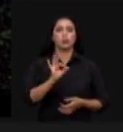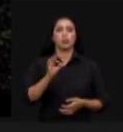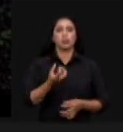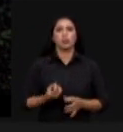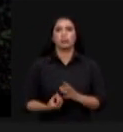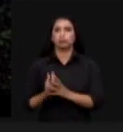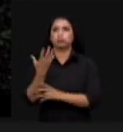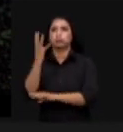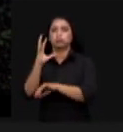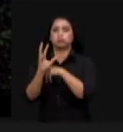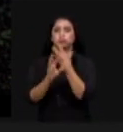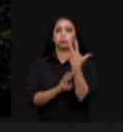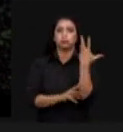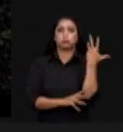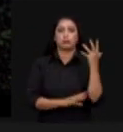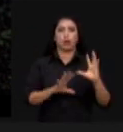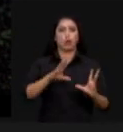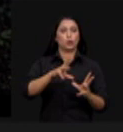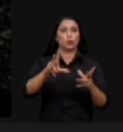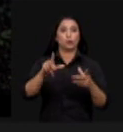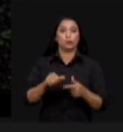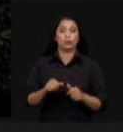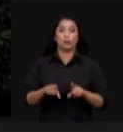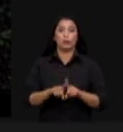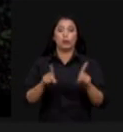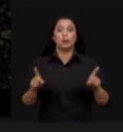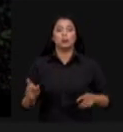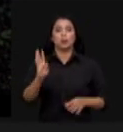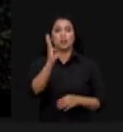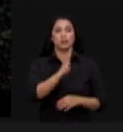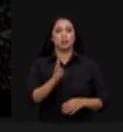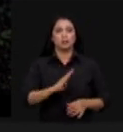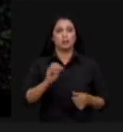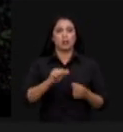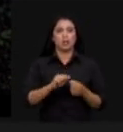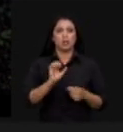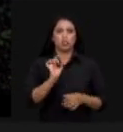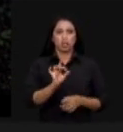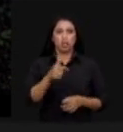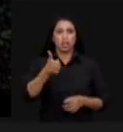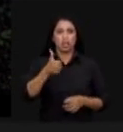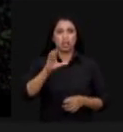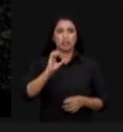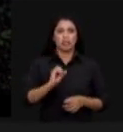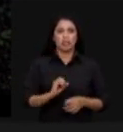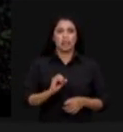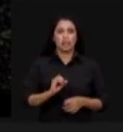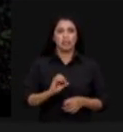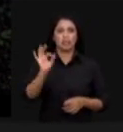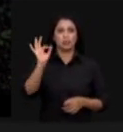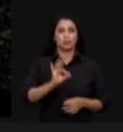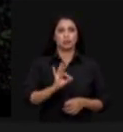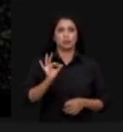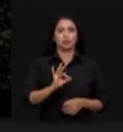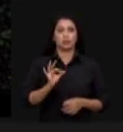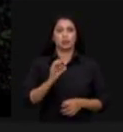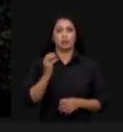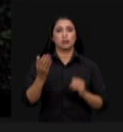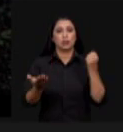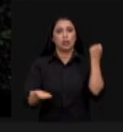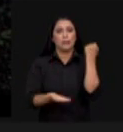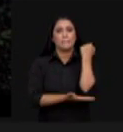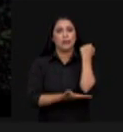florestas tropicais mundial mas o Brasil produz apenas 10% da madeira tropical consumida no mundo